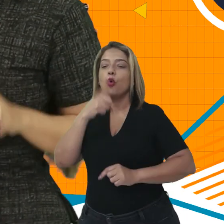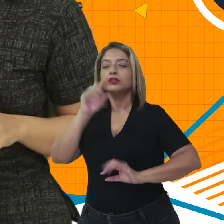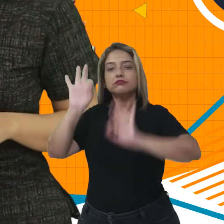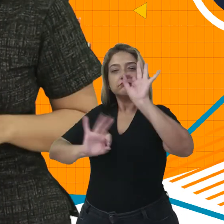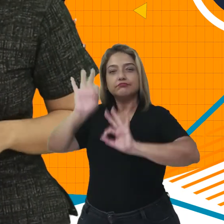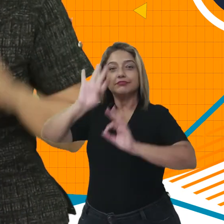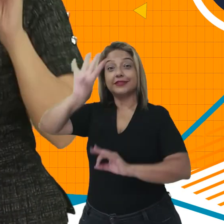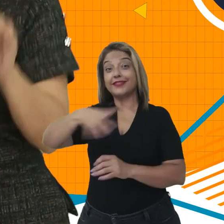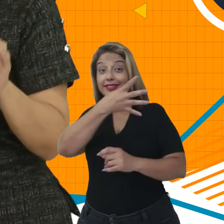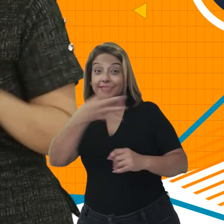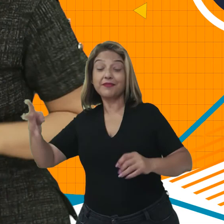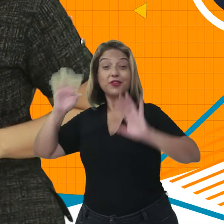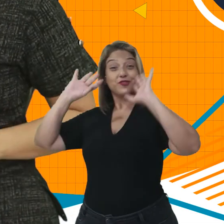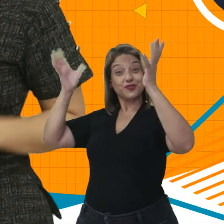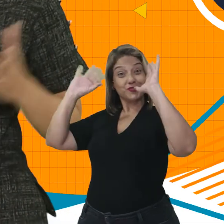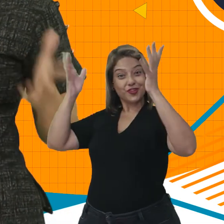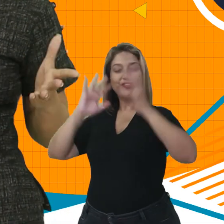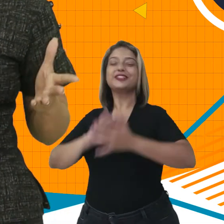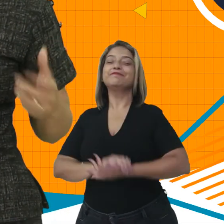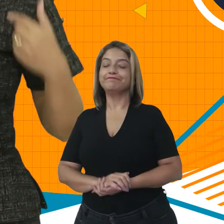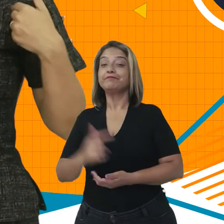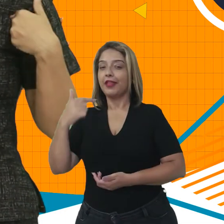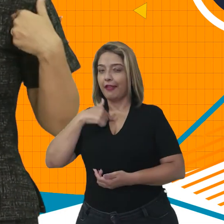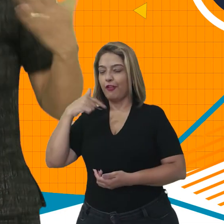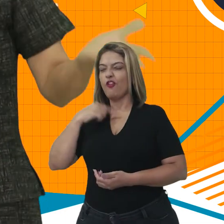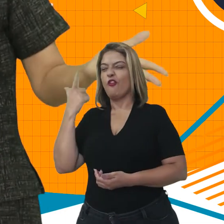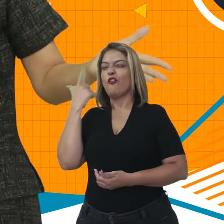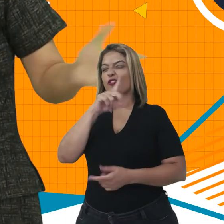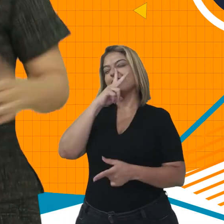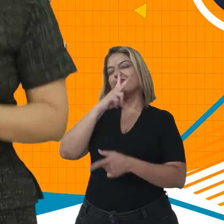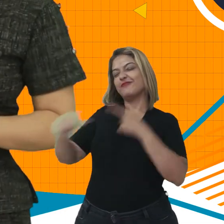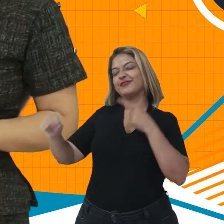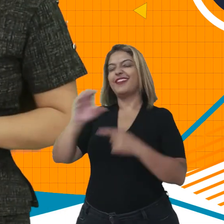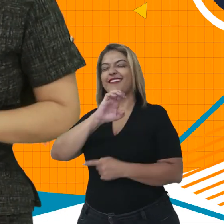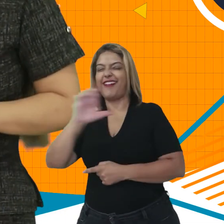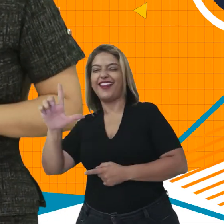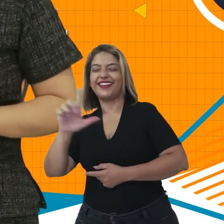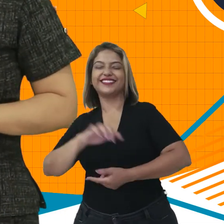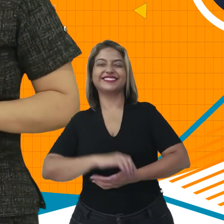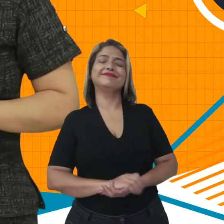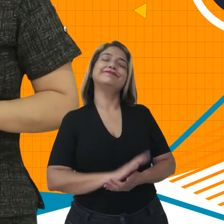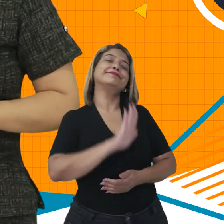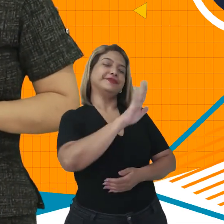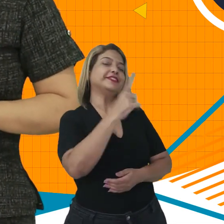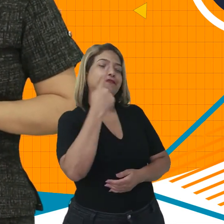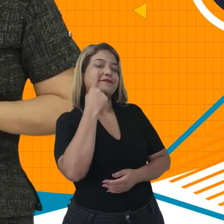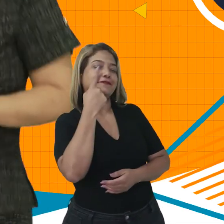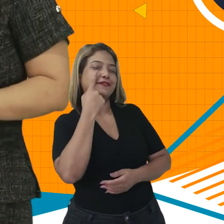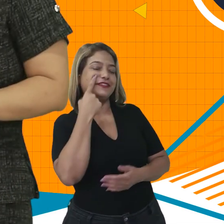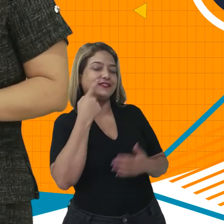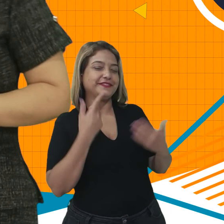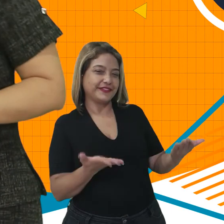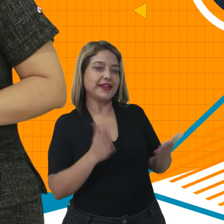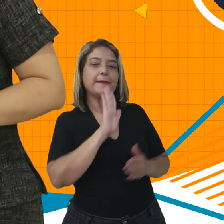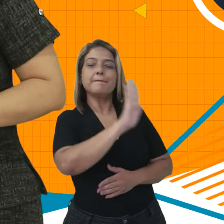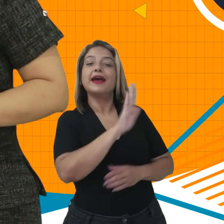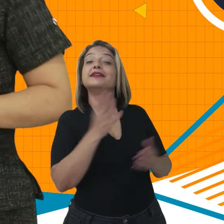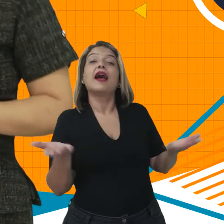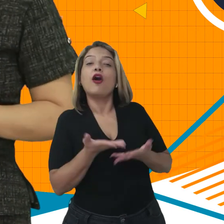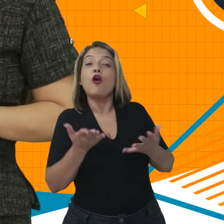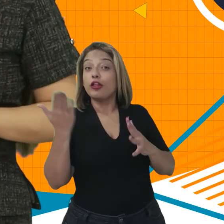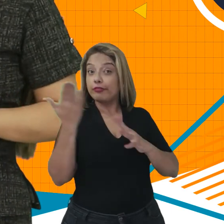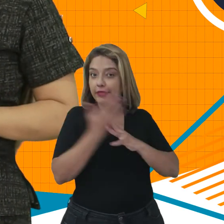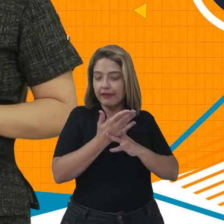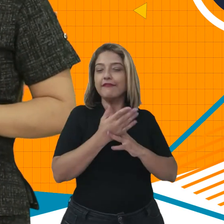construir a nossa tabela de jogos de vôlei. E eu vou ganhar, é claro. Ah tá, vamos ver, né? Vamos ver. Mas